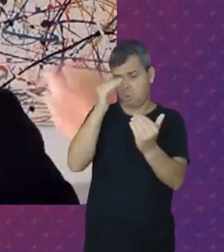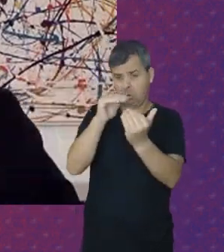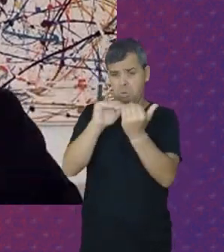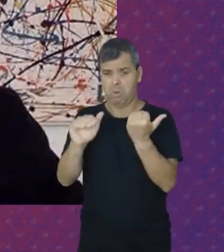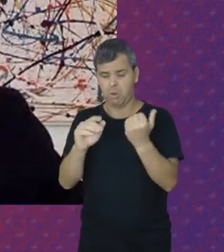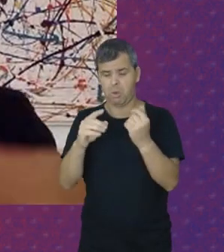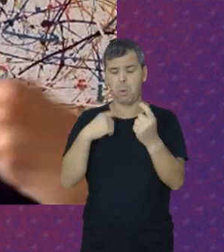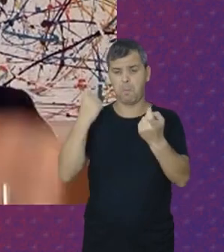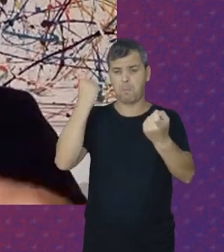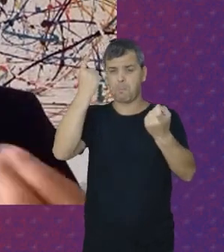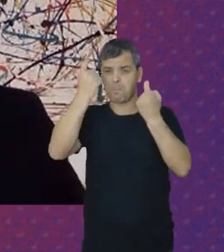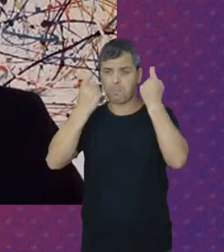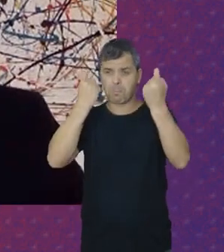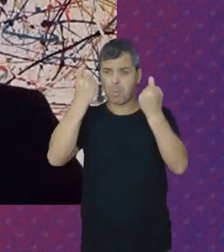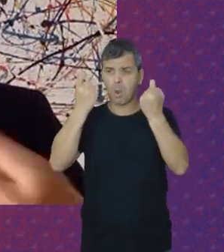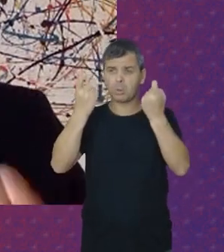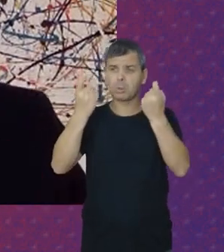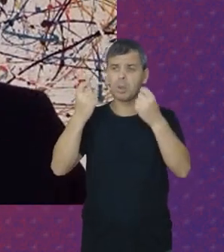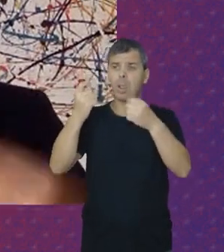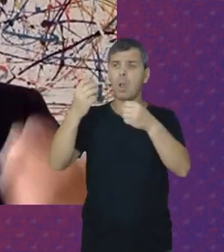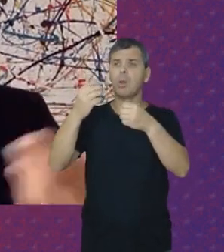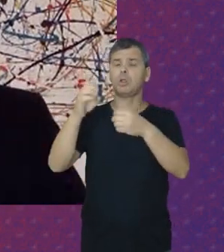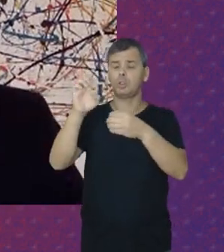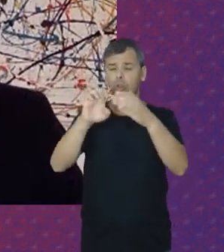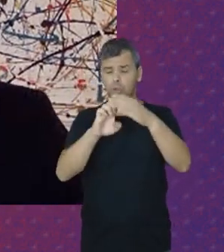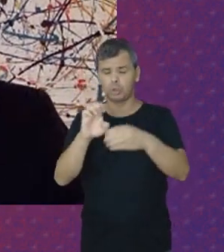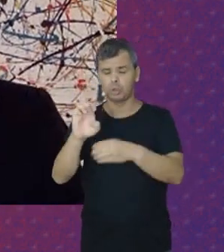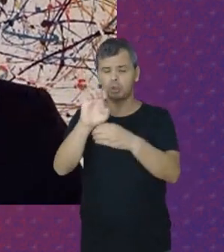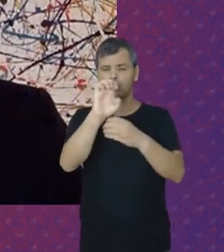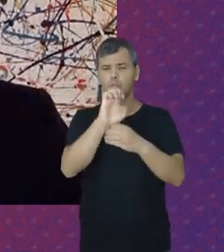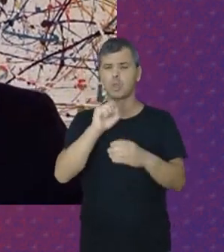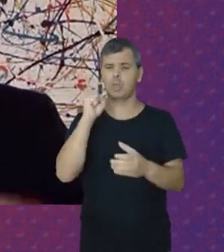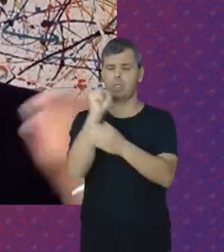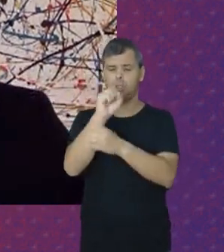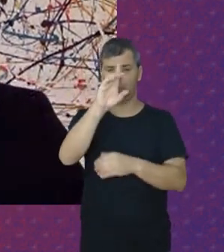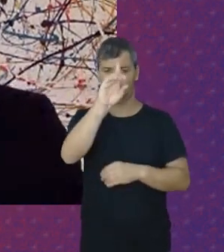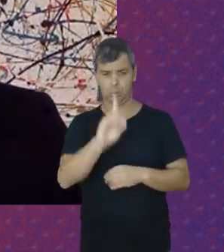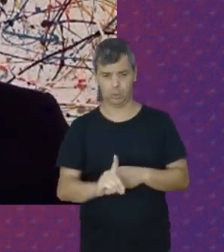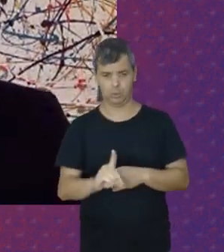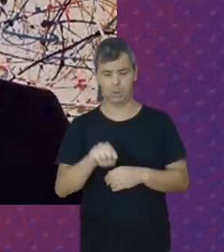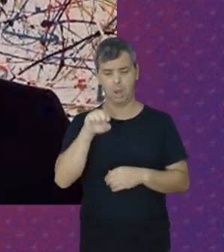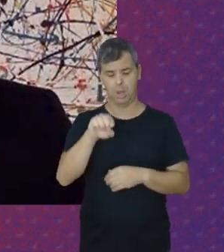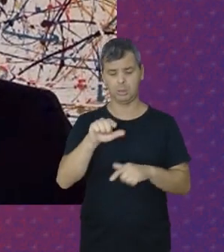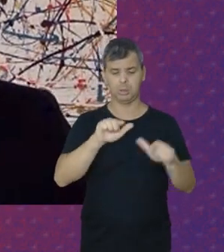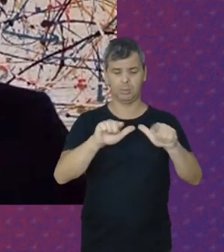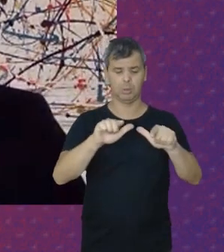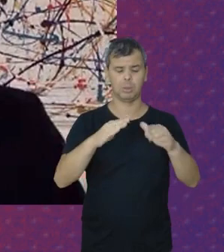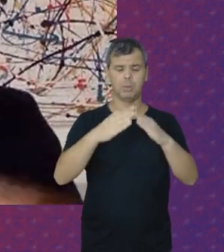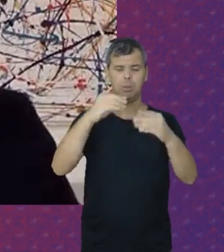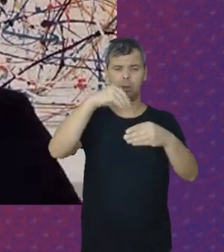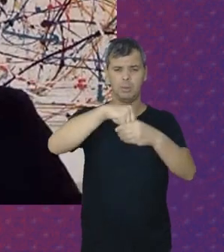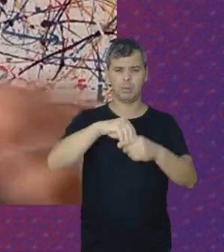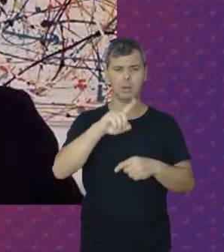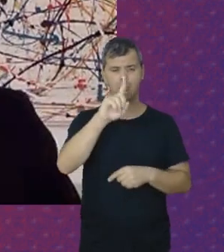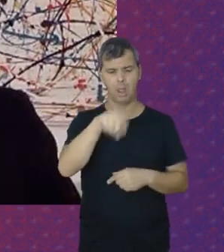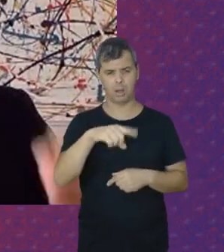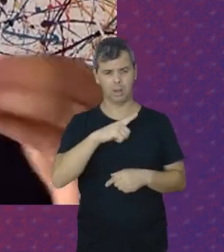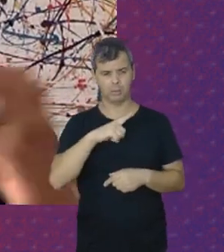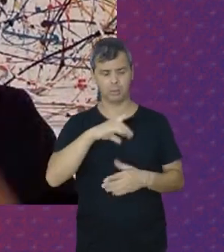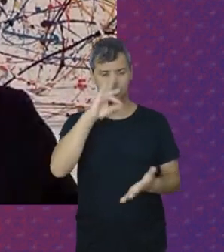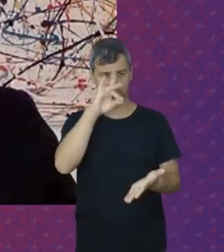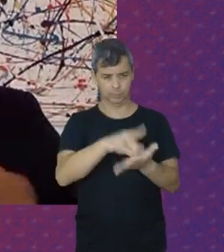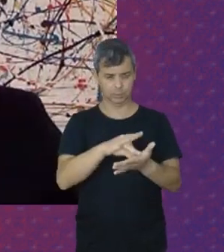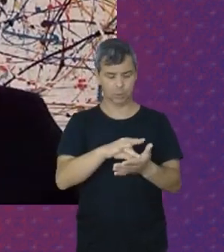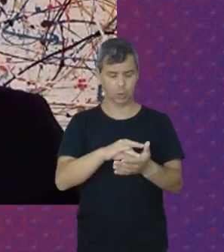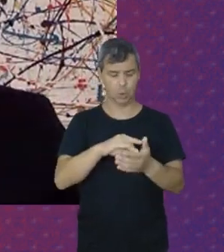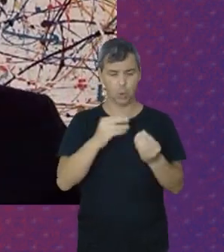Preocupação Estatal Real Com a garantia De direitos A essas Trabalhadoras Elas tinham De fato